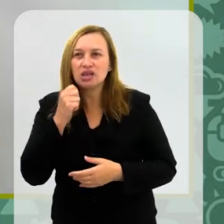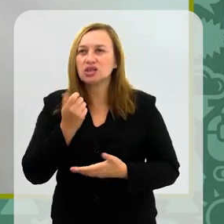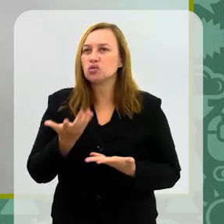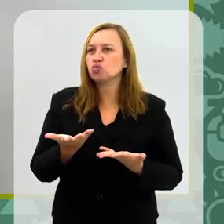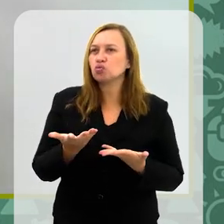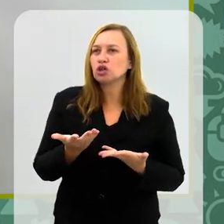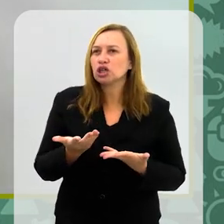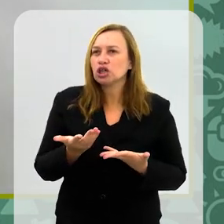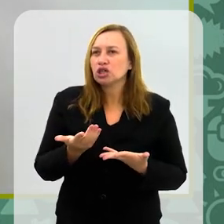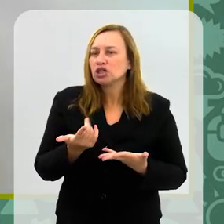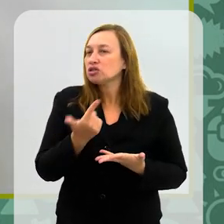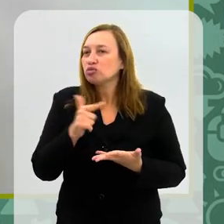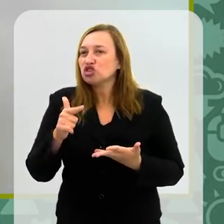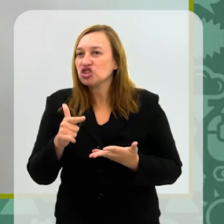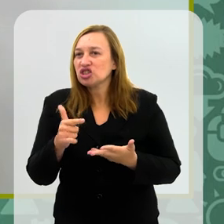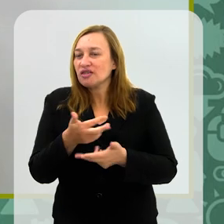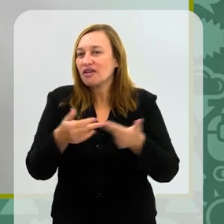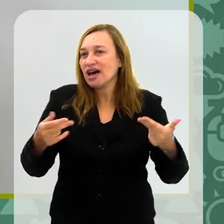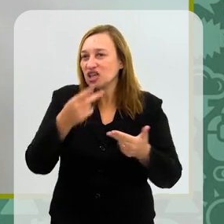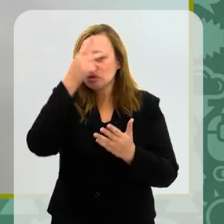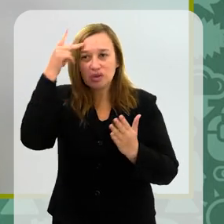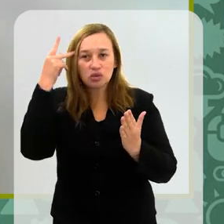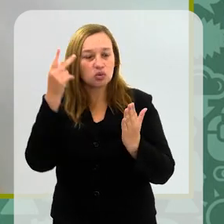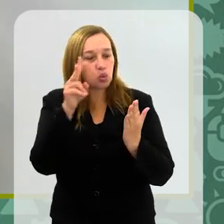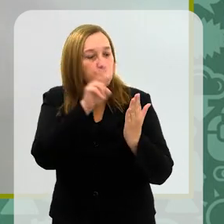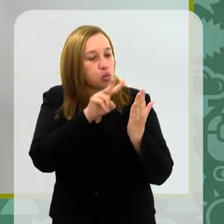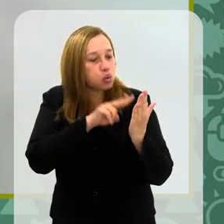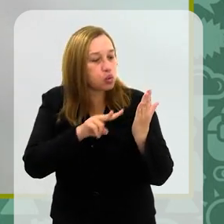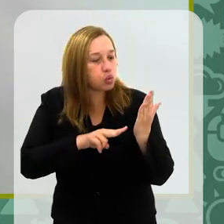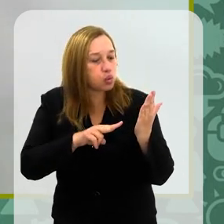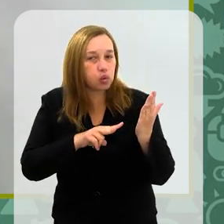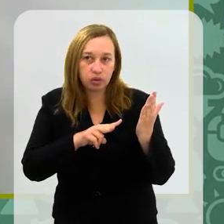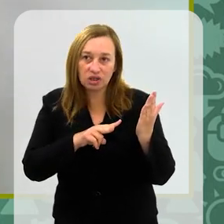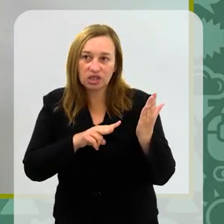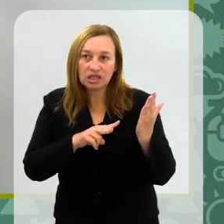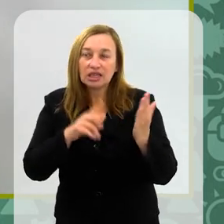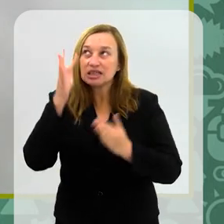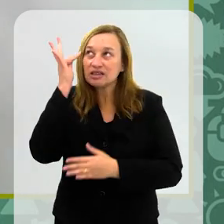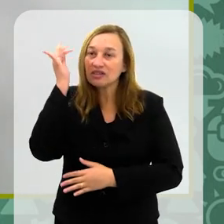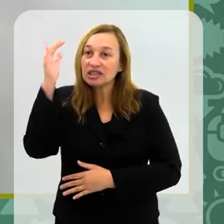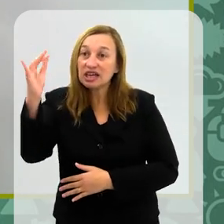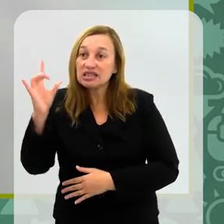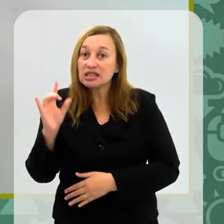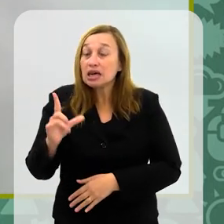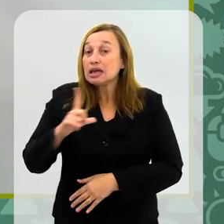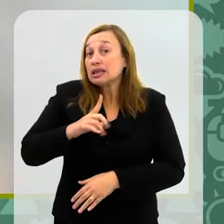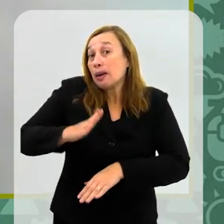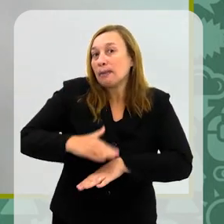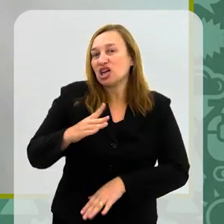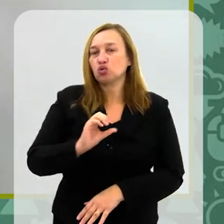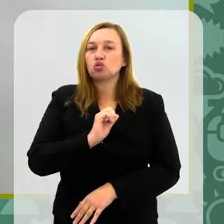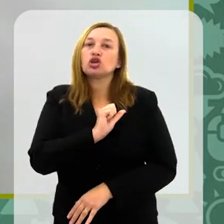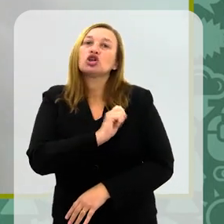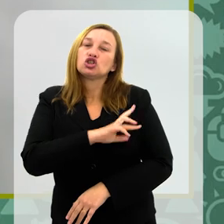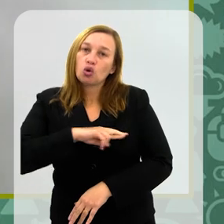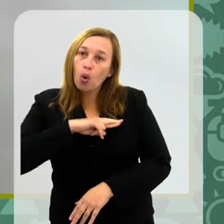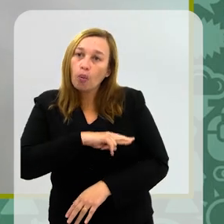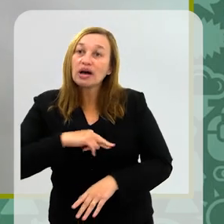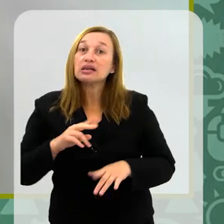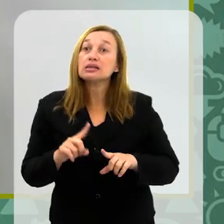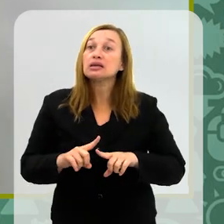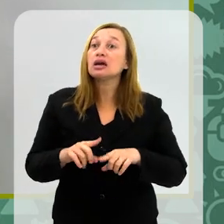tantos leitores de Fantasia na Amazon, era mais o público de romance mesmo, que já tinha lido, já estava mais fortalecido até.